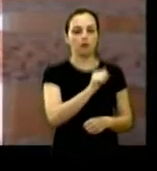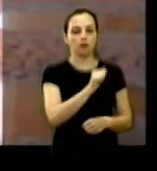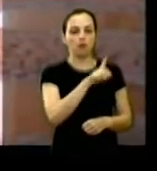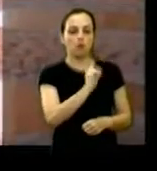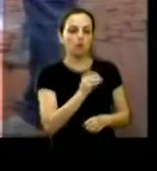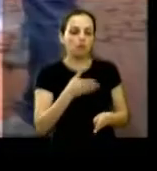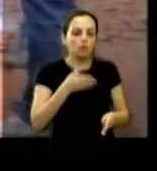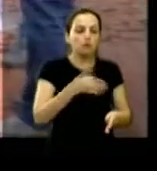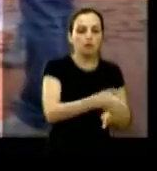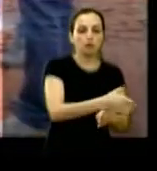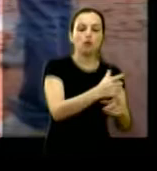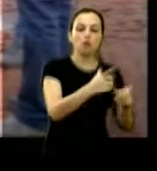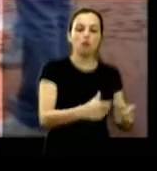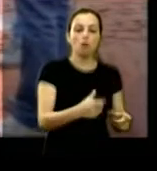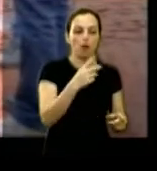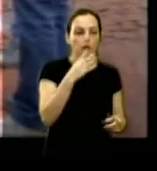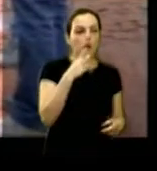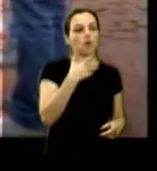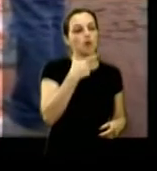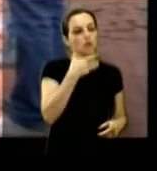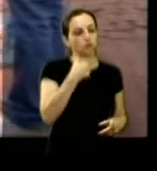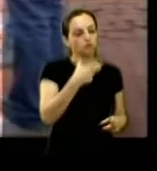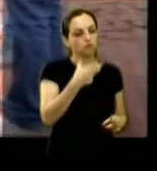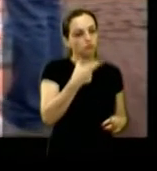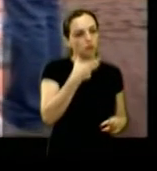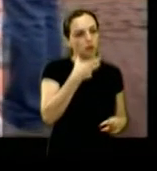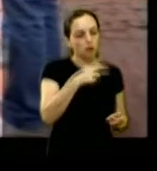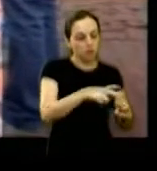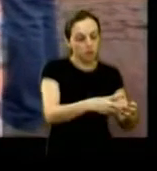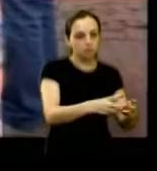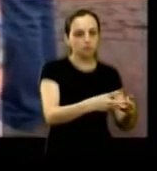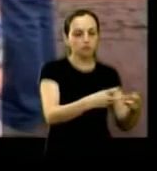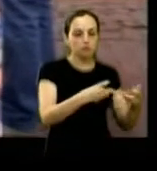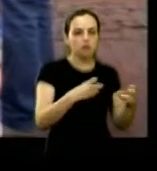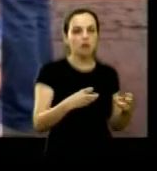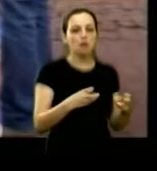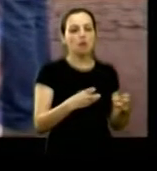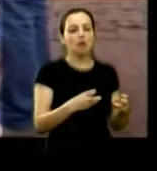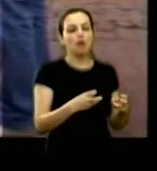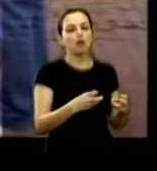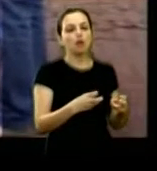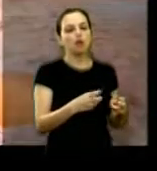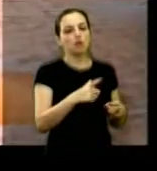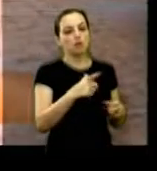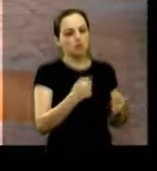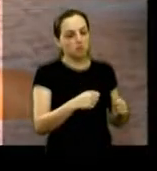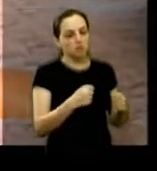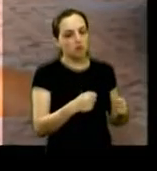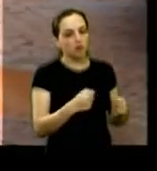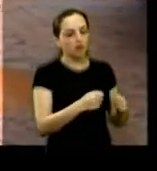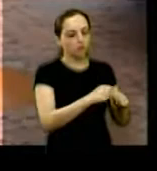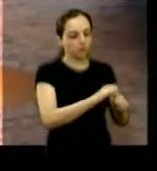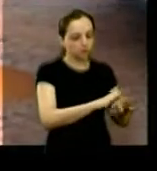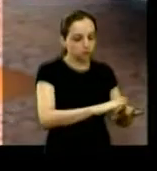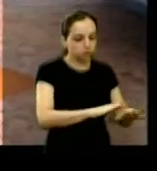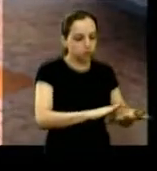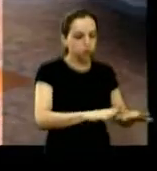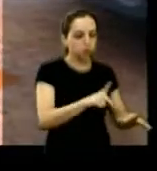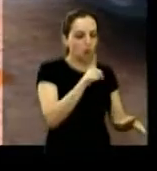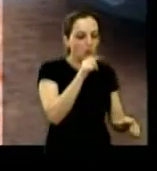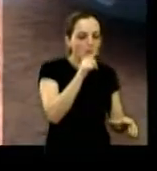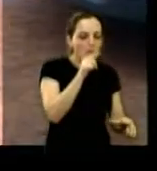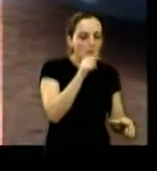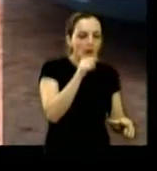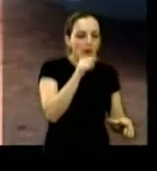e constataram a existência de inúmeros buracos e pedras soltas que formavam poças d'água e atrapalhavam a circulação das